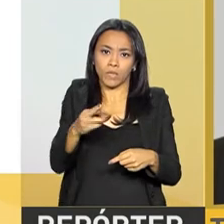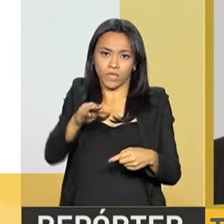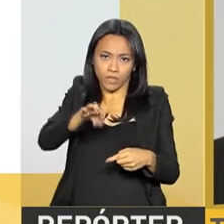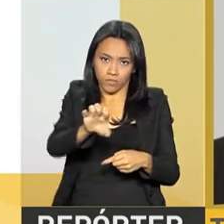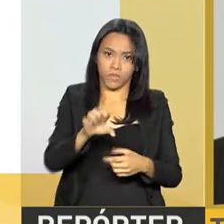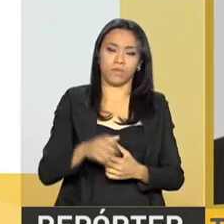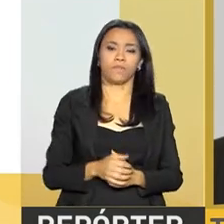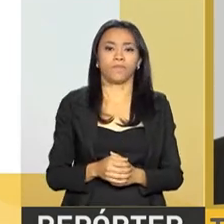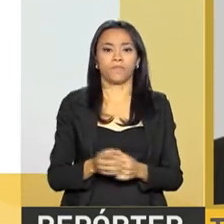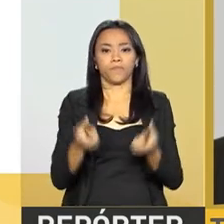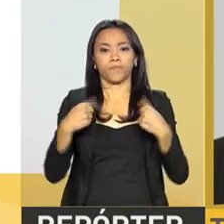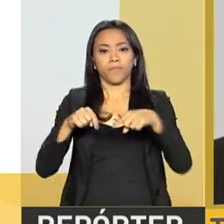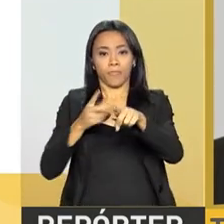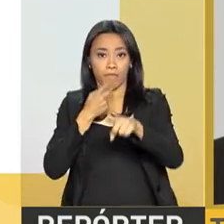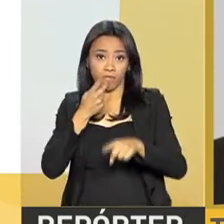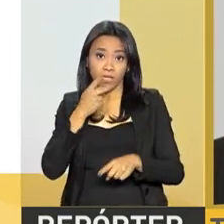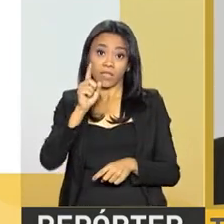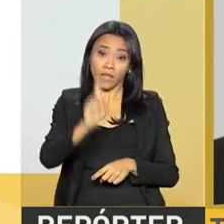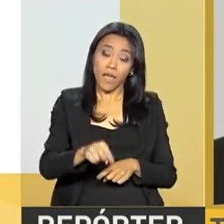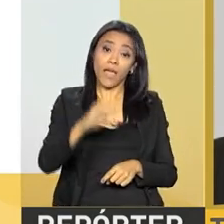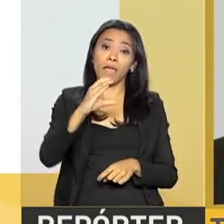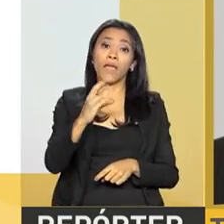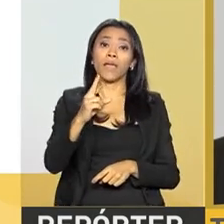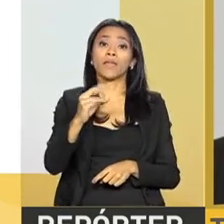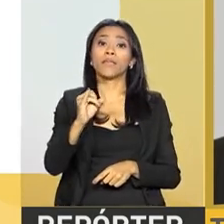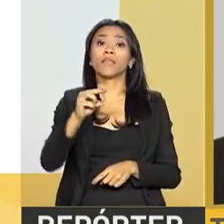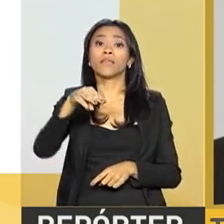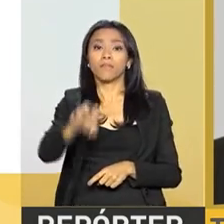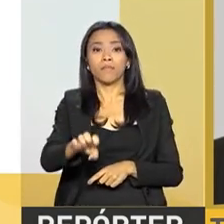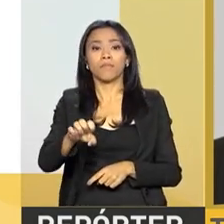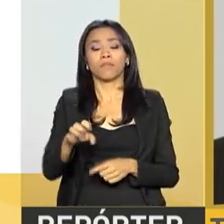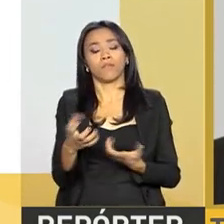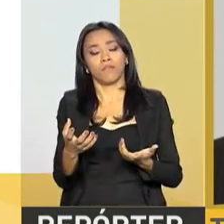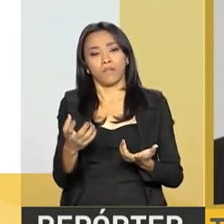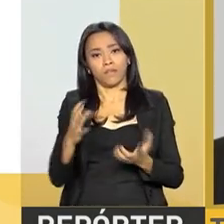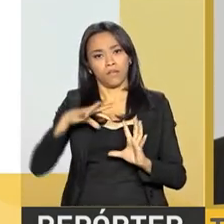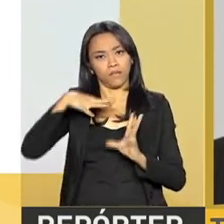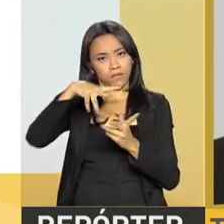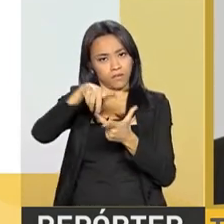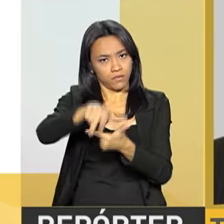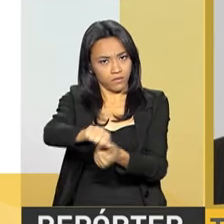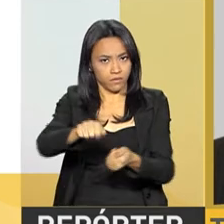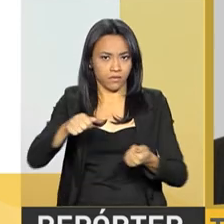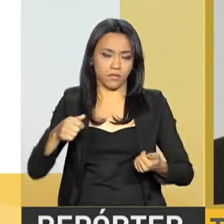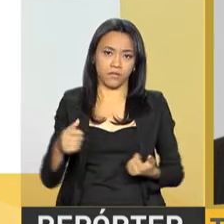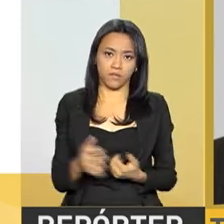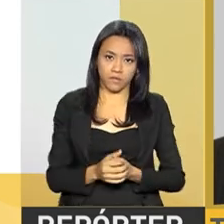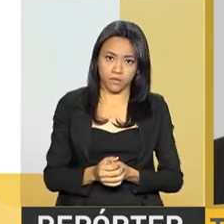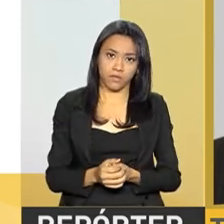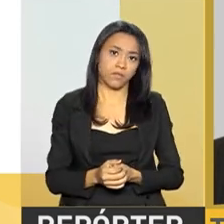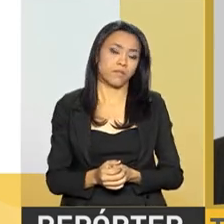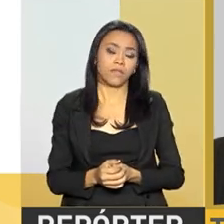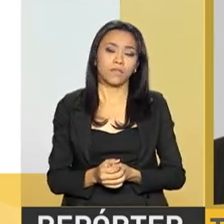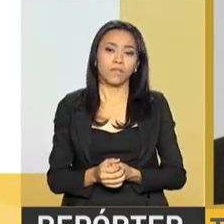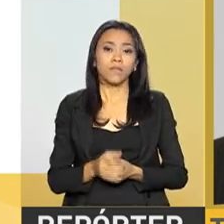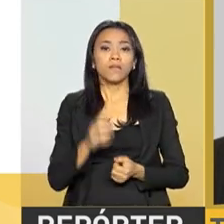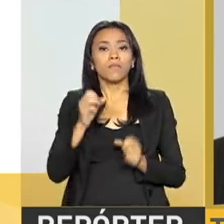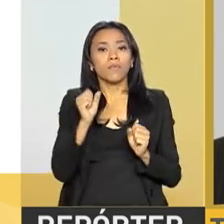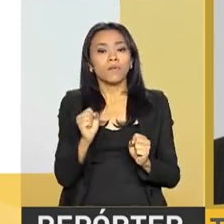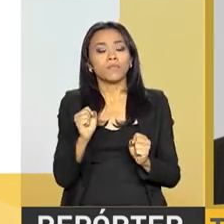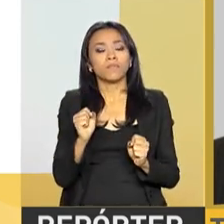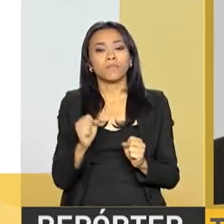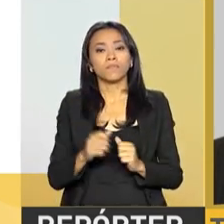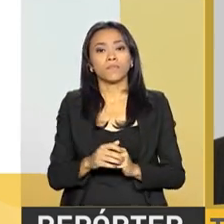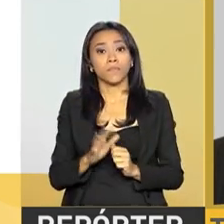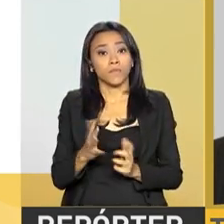São crimes internacionais ou transnacionais. Nenhum país sozinho, nenhum grupo de países 2 a 2 ou 3 a 3 pode vencer essa